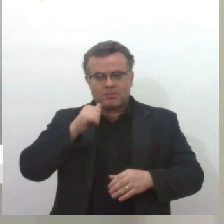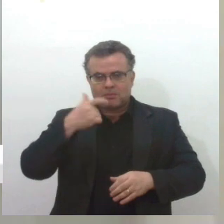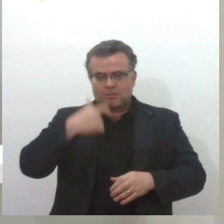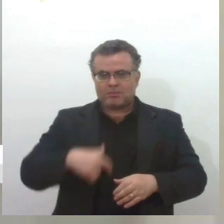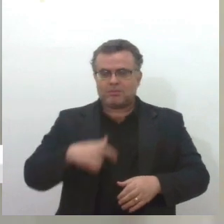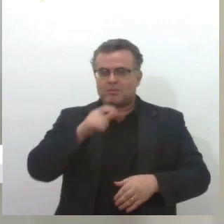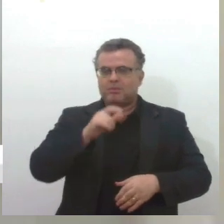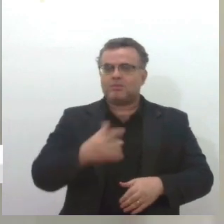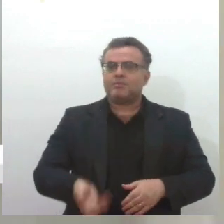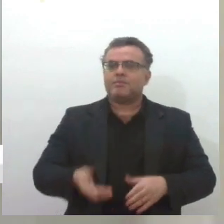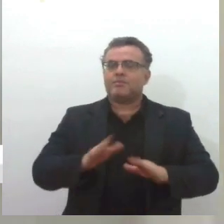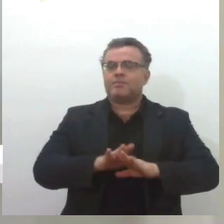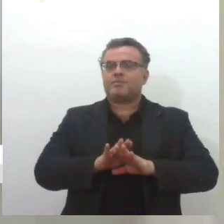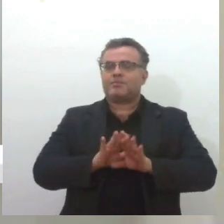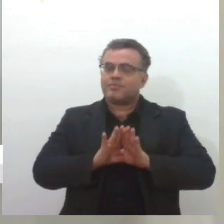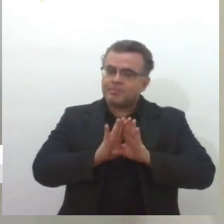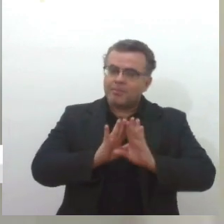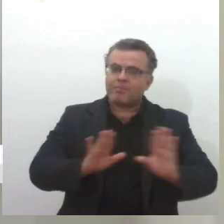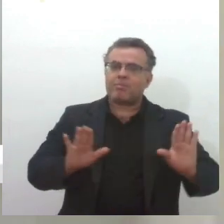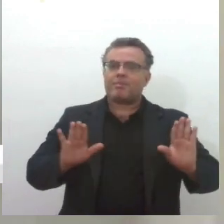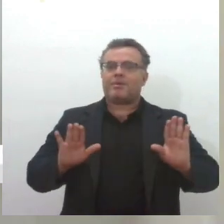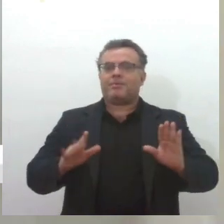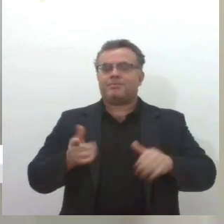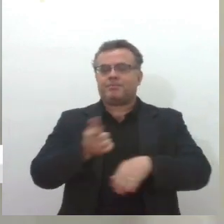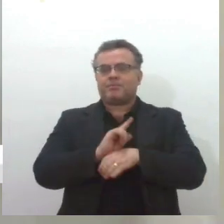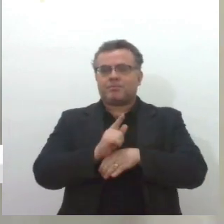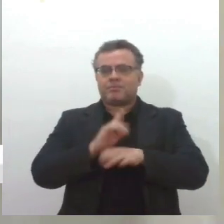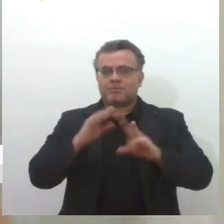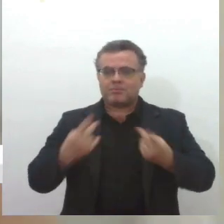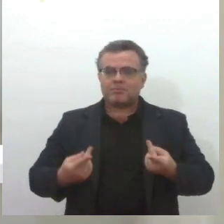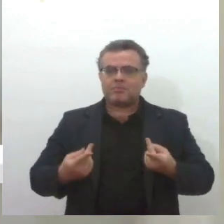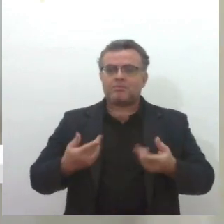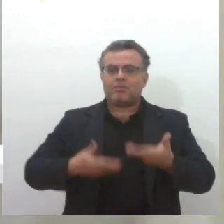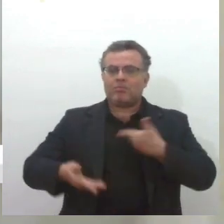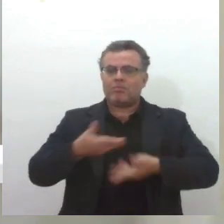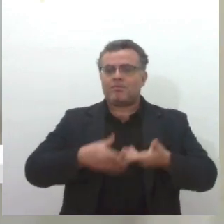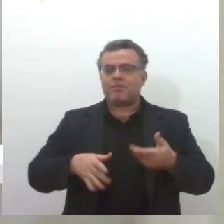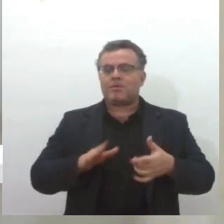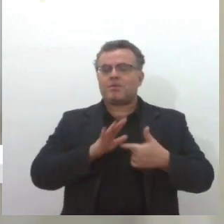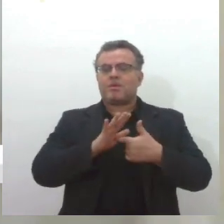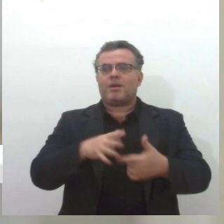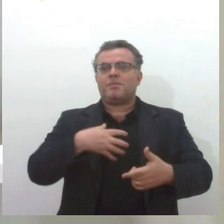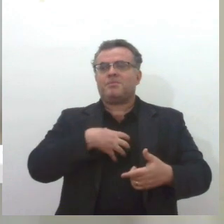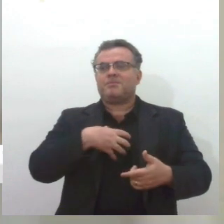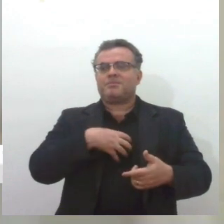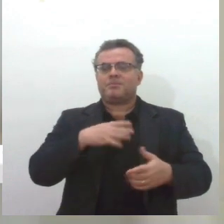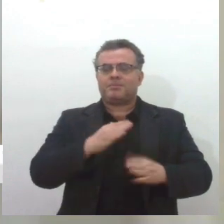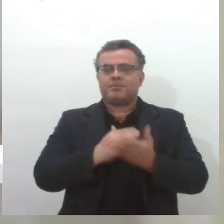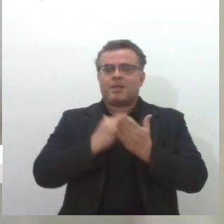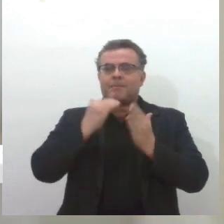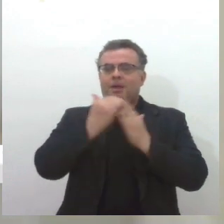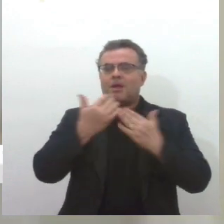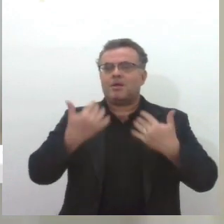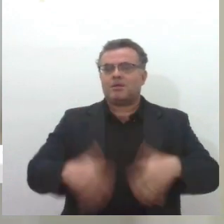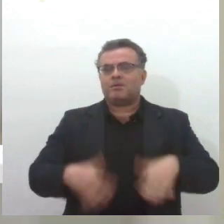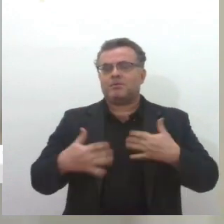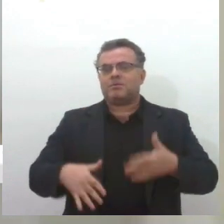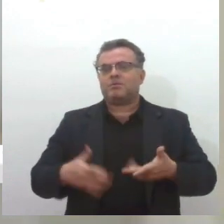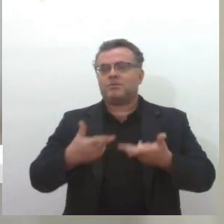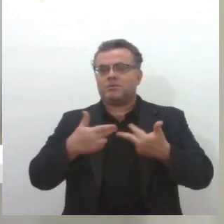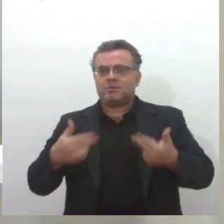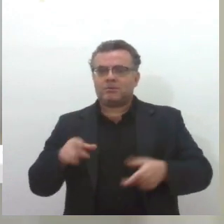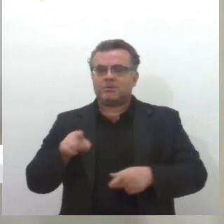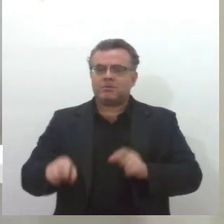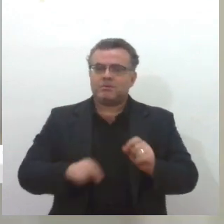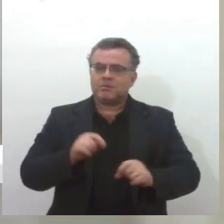mais arraigada da questão da gestão humanizada, que traz, vamos dizer assim, uma sensibilidade maior para questões, tanto operacionais como